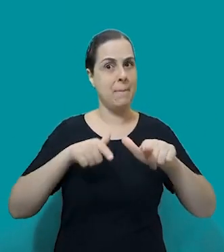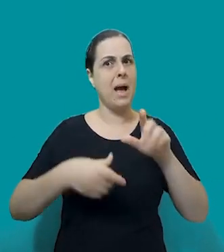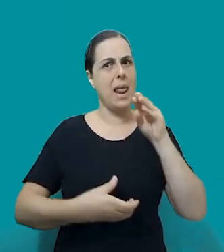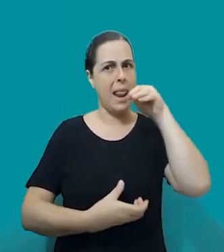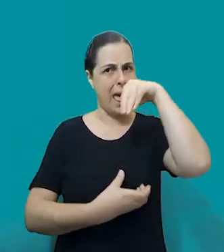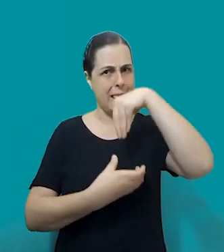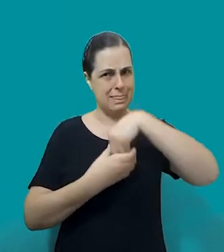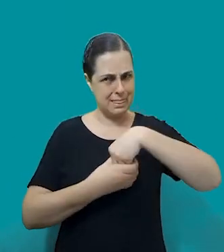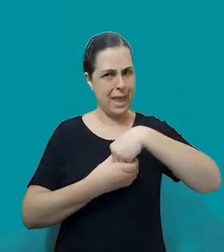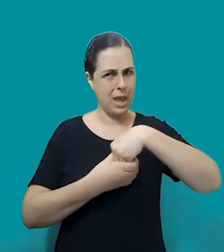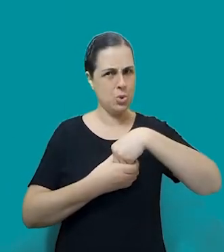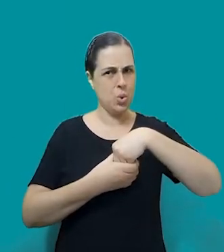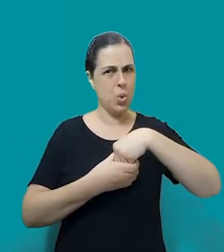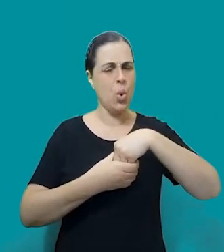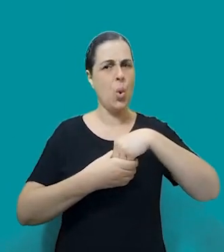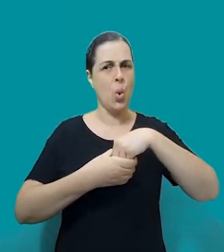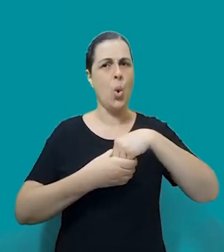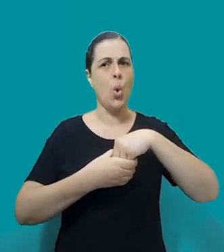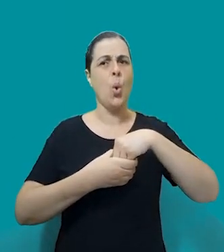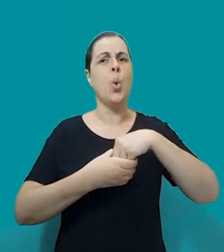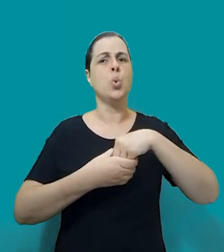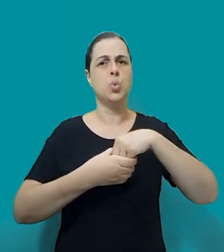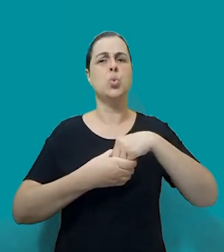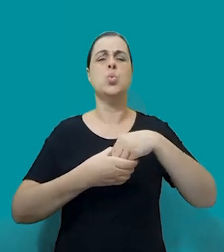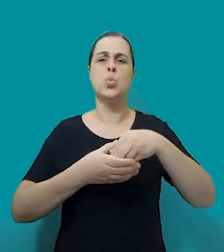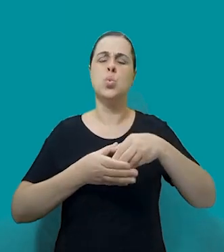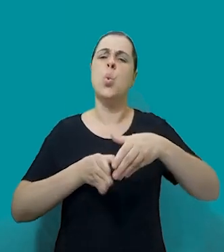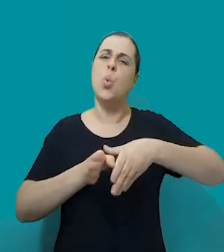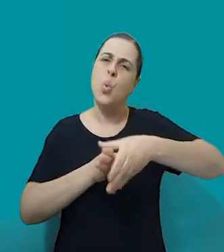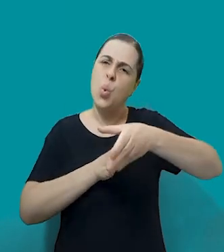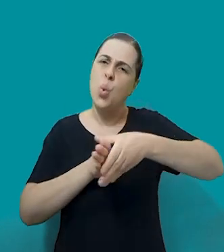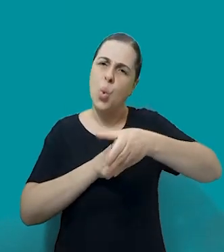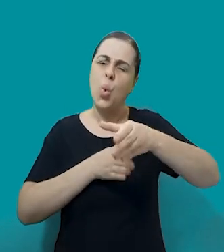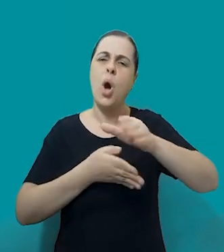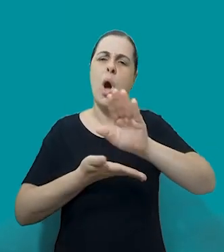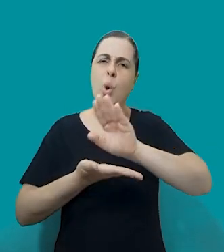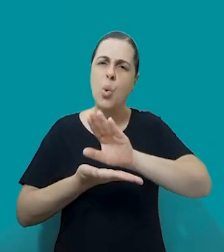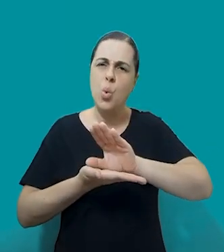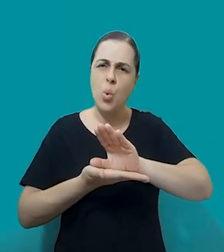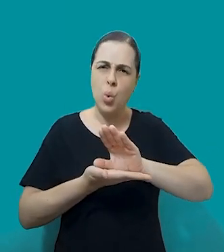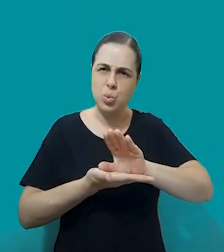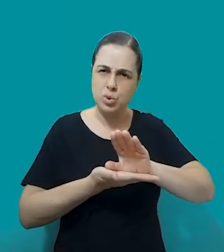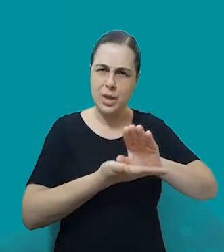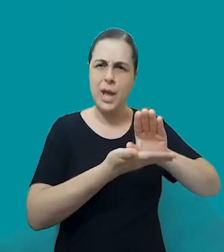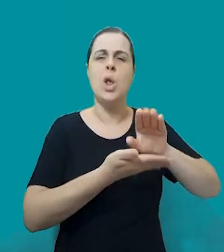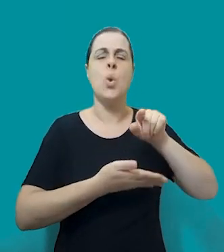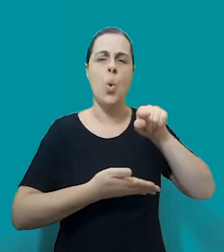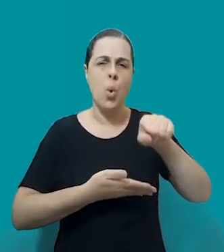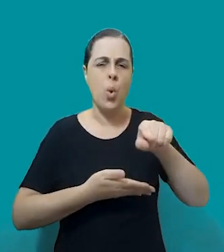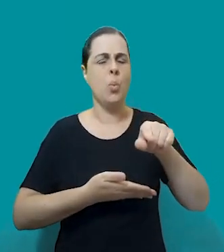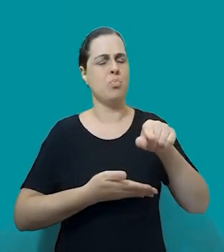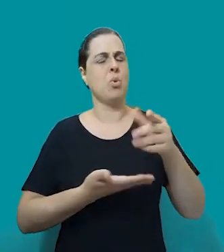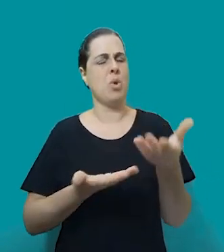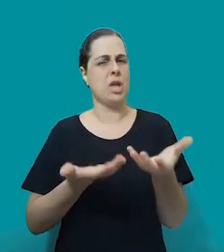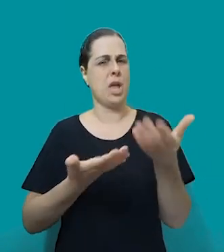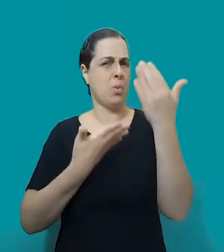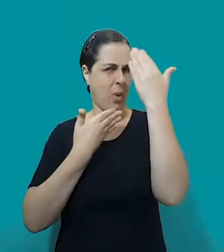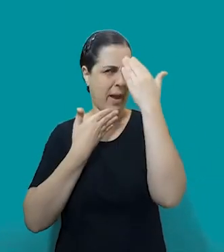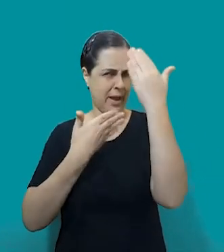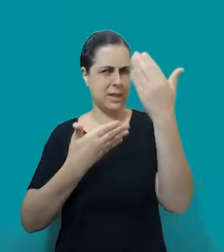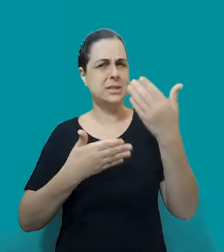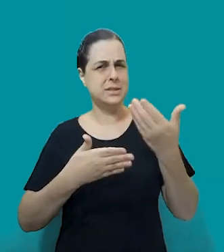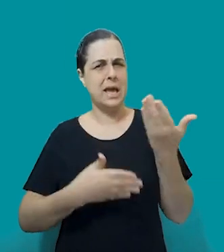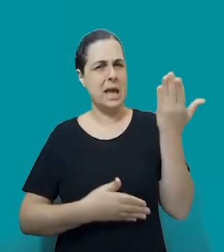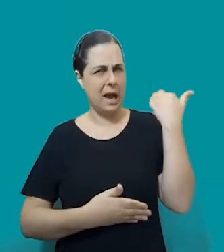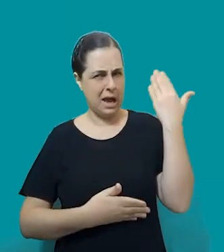um pouco melhor esse contexto para vocês, mas agradecer muito Nathalie pela sua presença aqui em outros